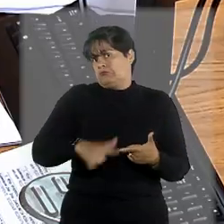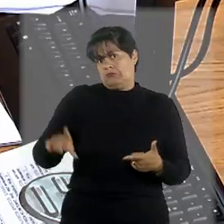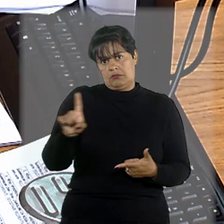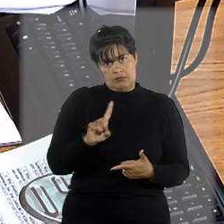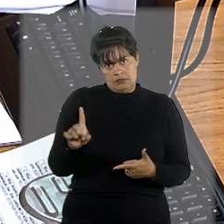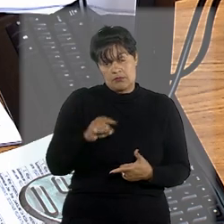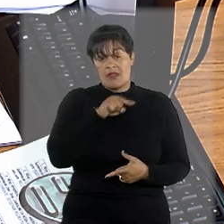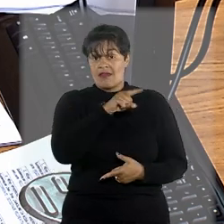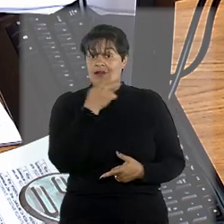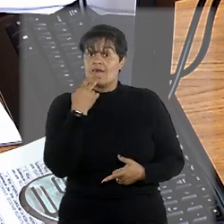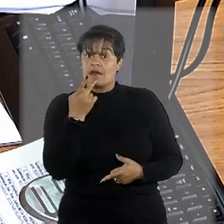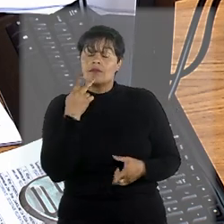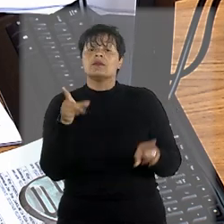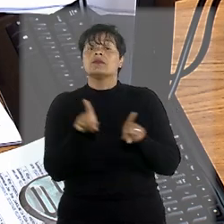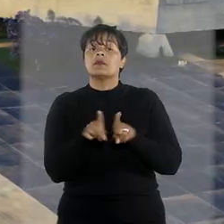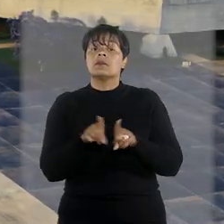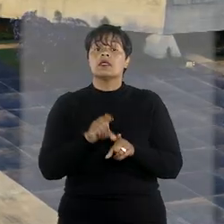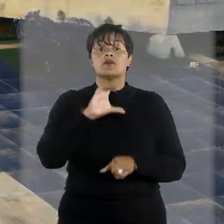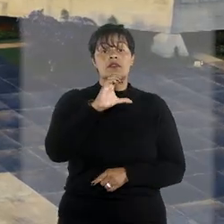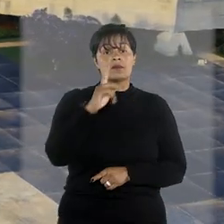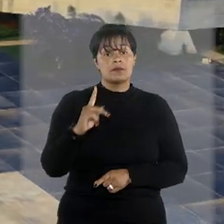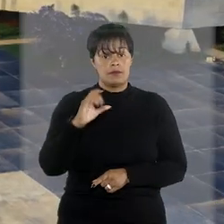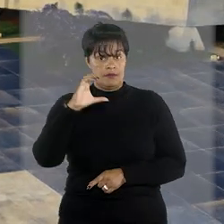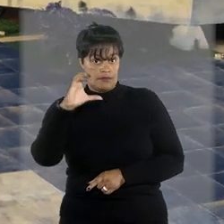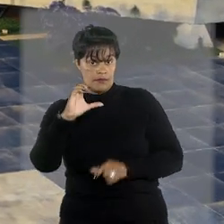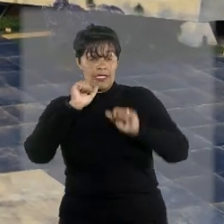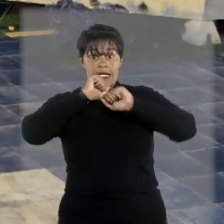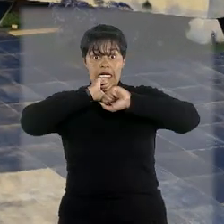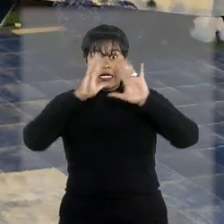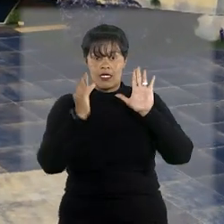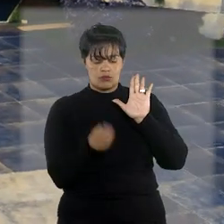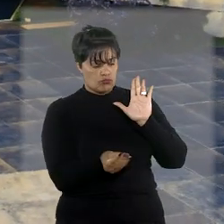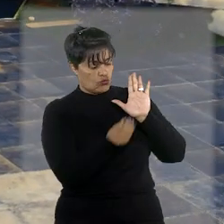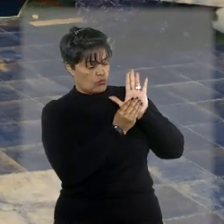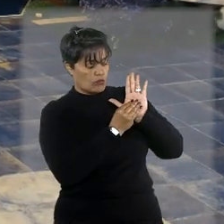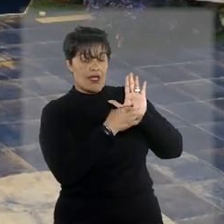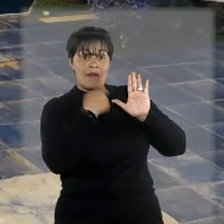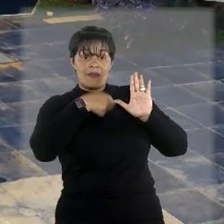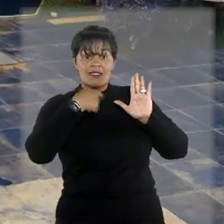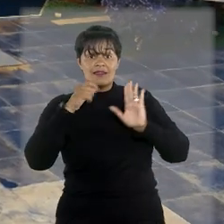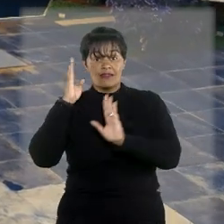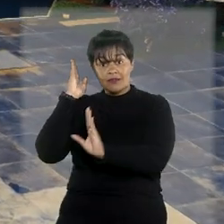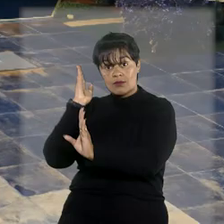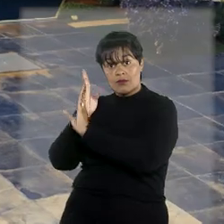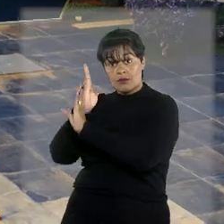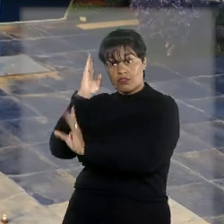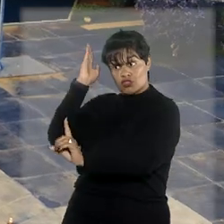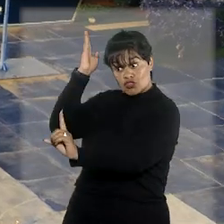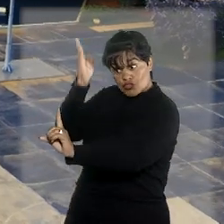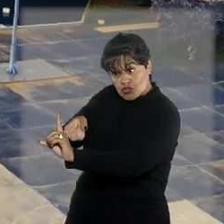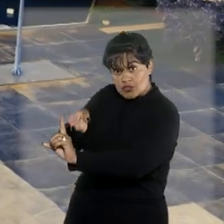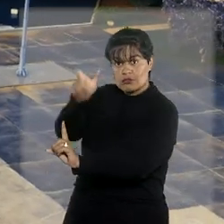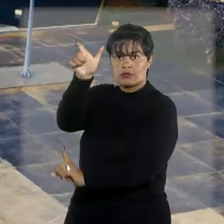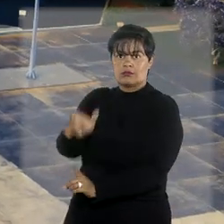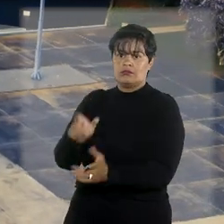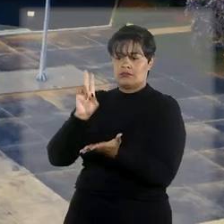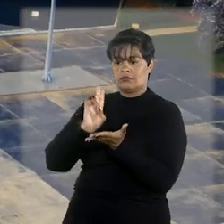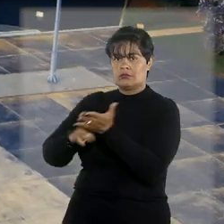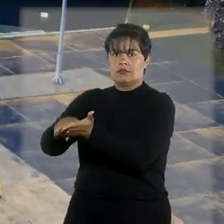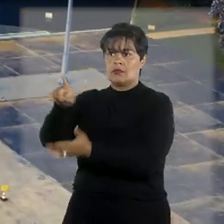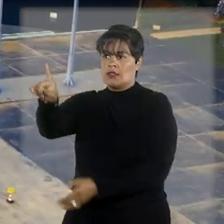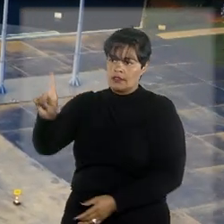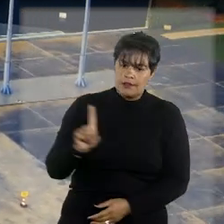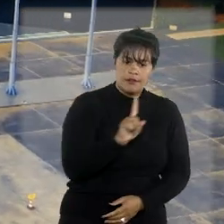ministra lembrou que o Código de Processo Civil deixa clara a necessidade da intimação pessoal nessa hipótese para que o devedor possa